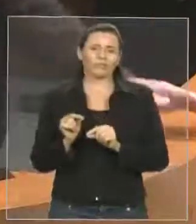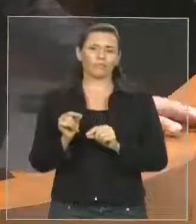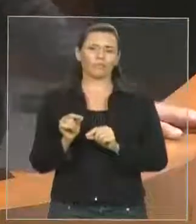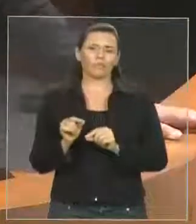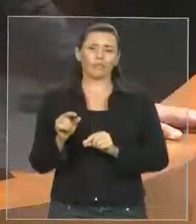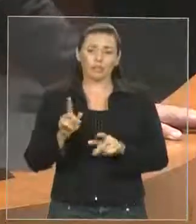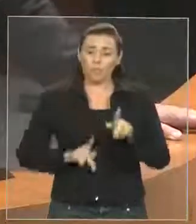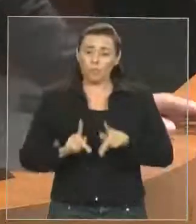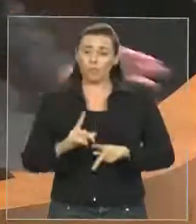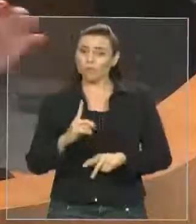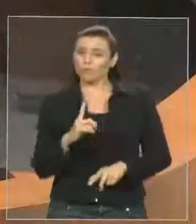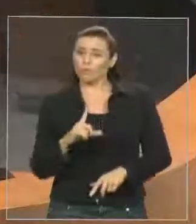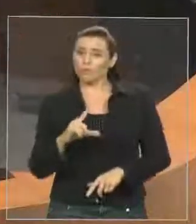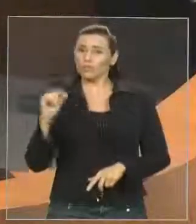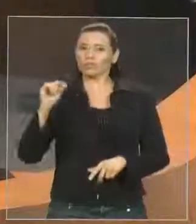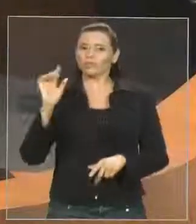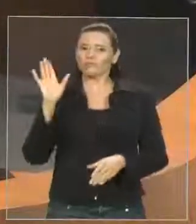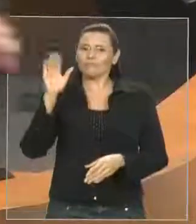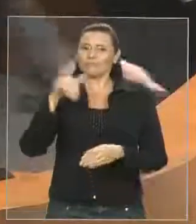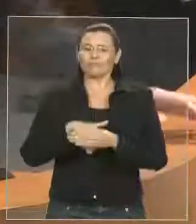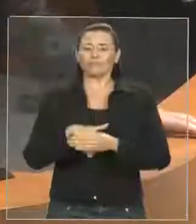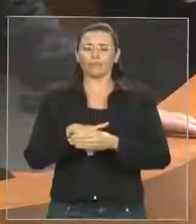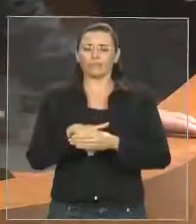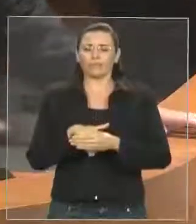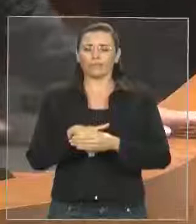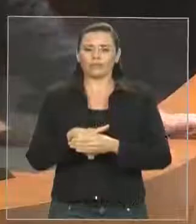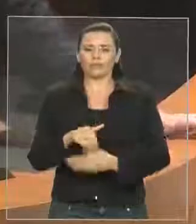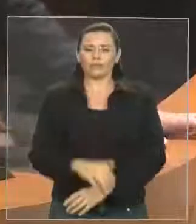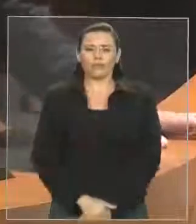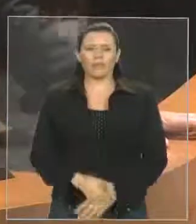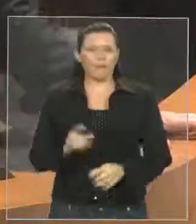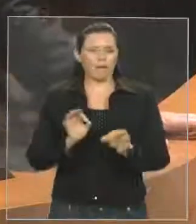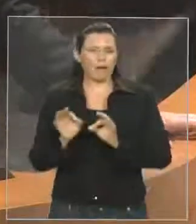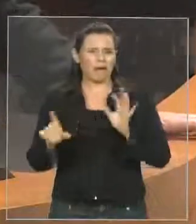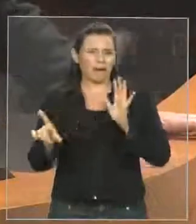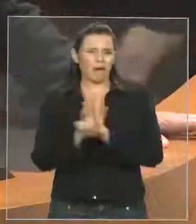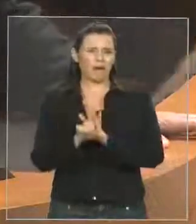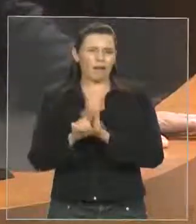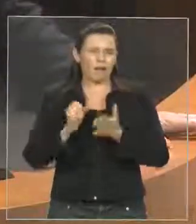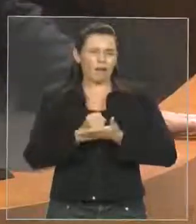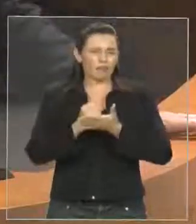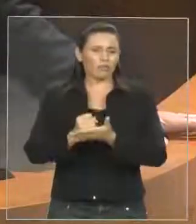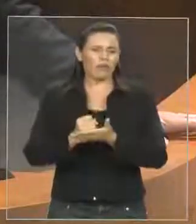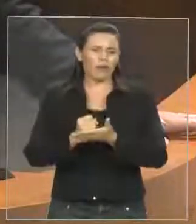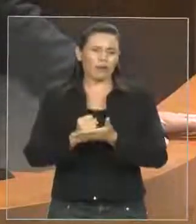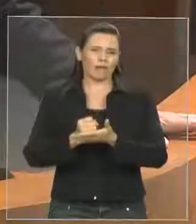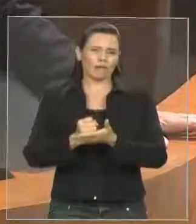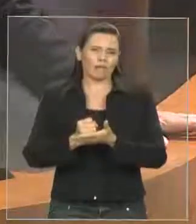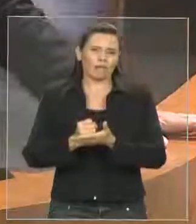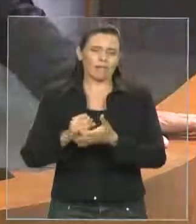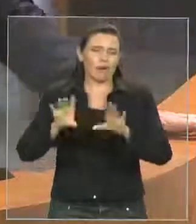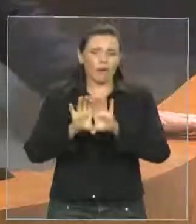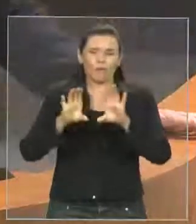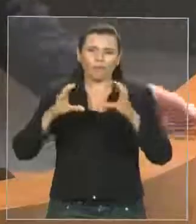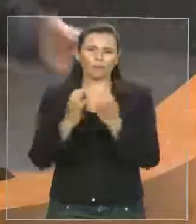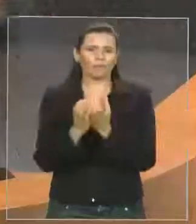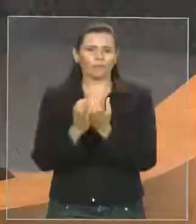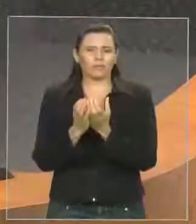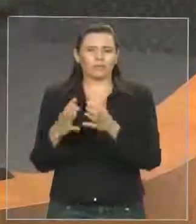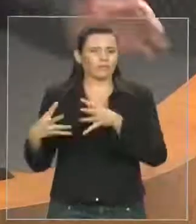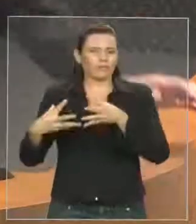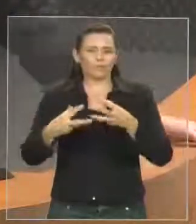preservar aqueles que um dia construíram no dela a liberdade, de pugnar em favor do povo, na defesa do povo, de legislar